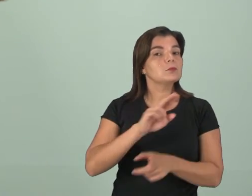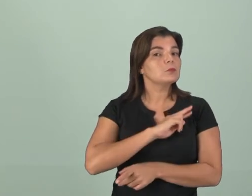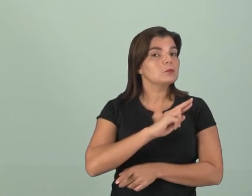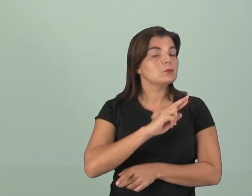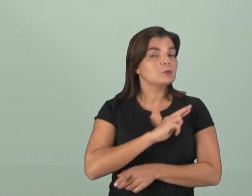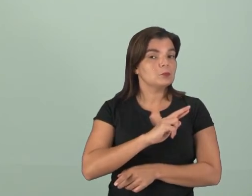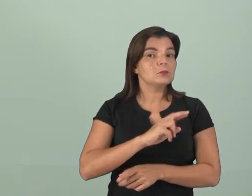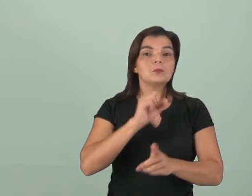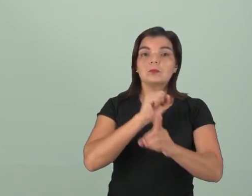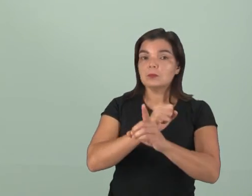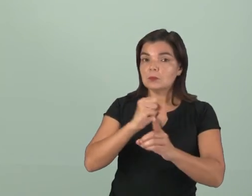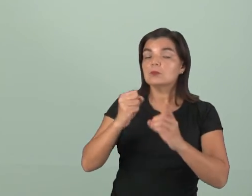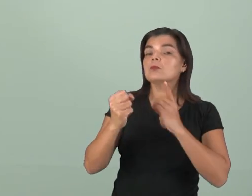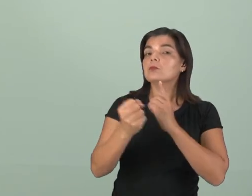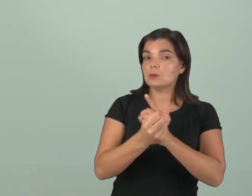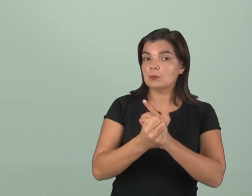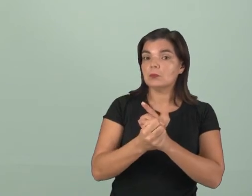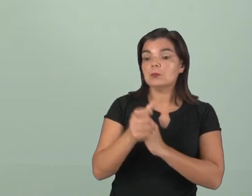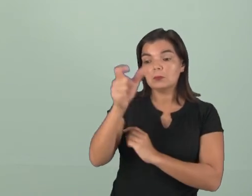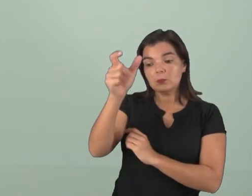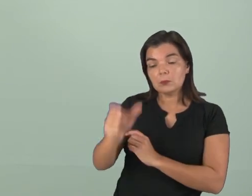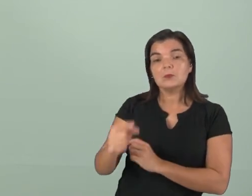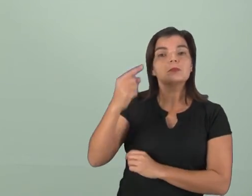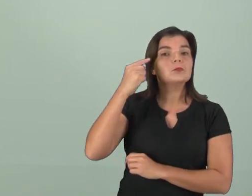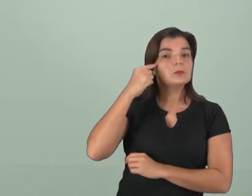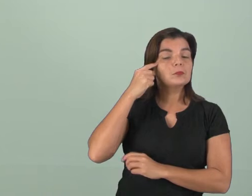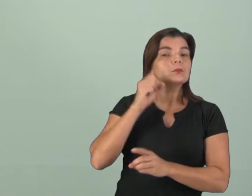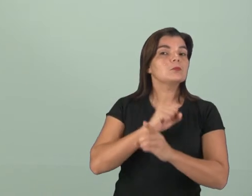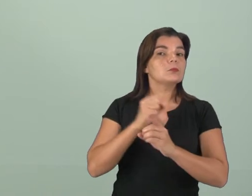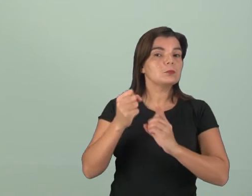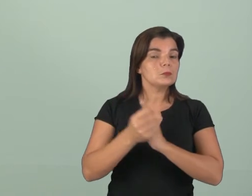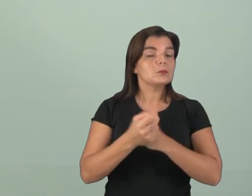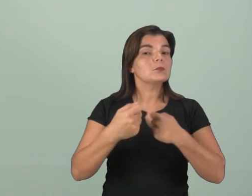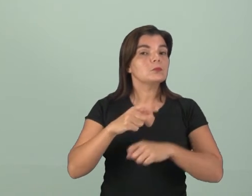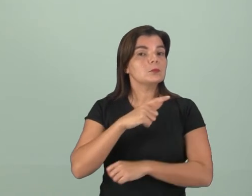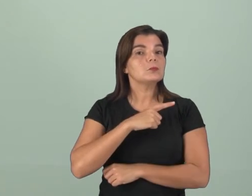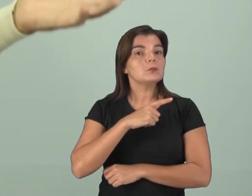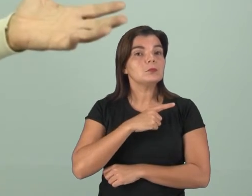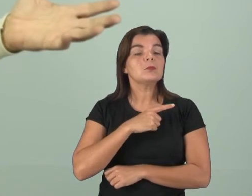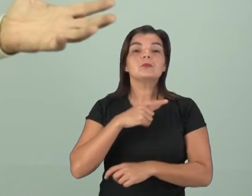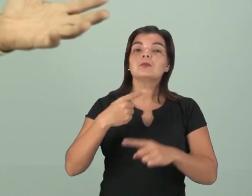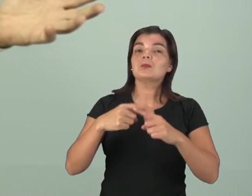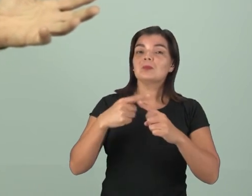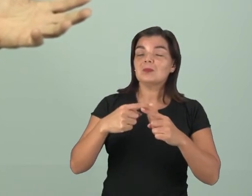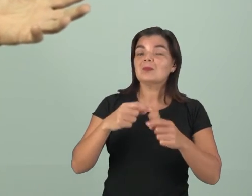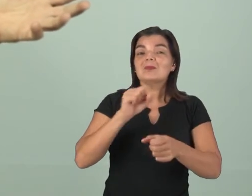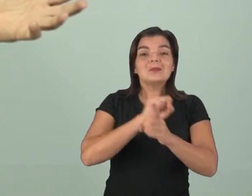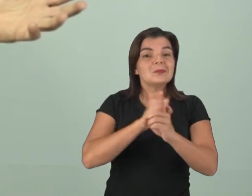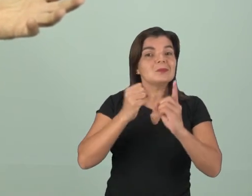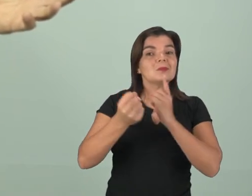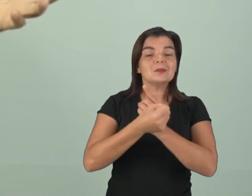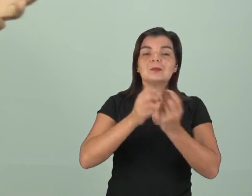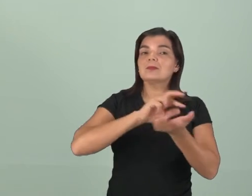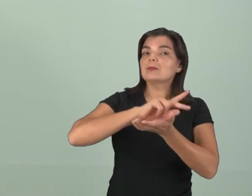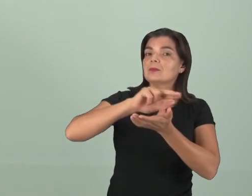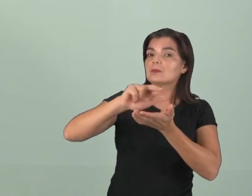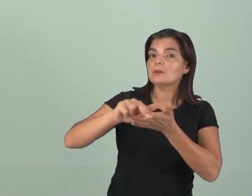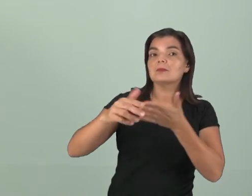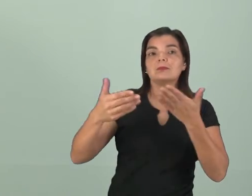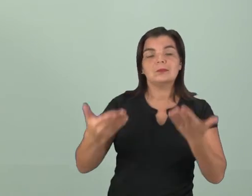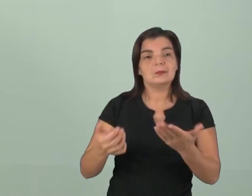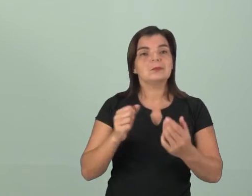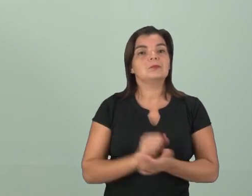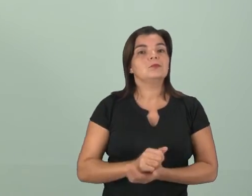religião, querer que a sociedade seja aquilo que ela pensa que a sociedade tem que ser. Porque a sociedade é plural. Então,